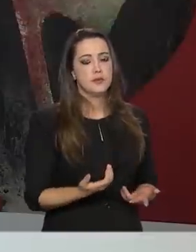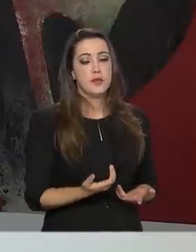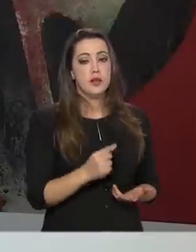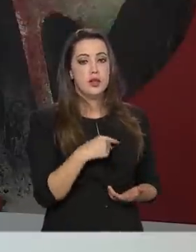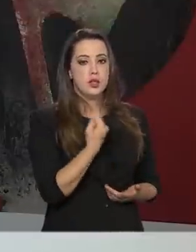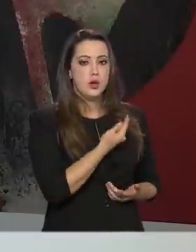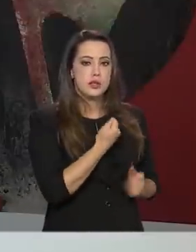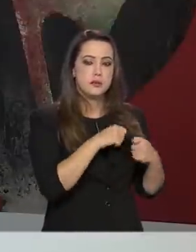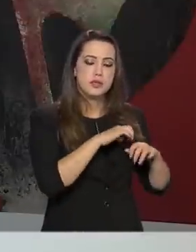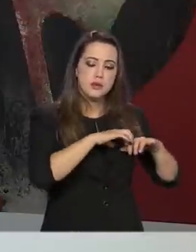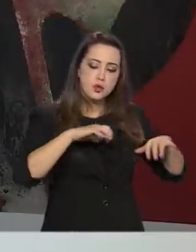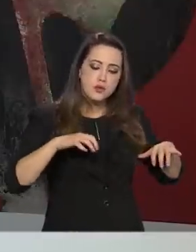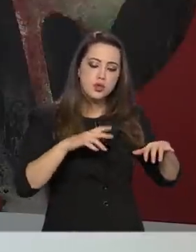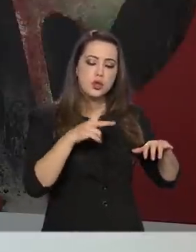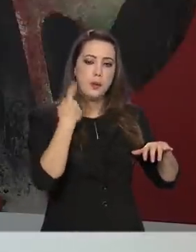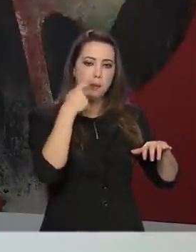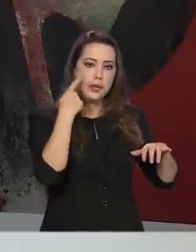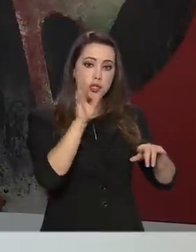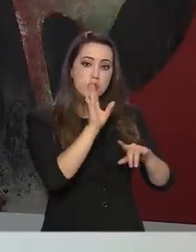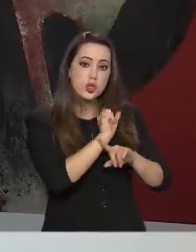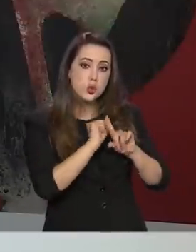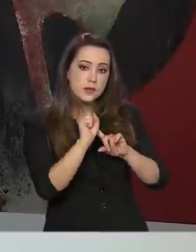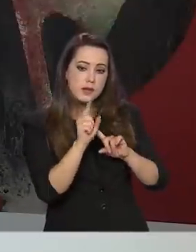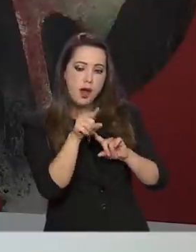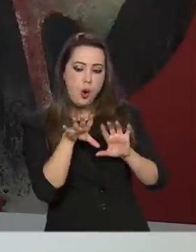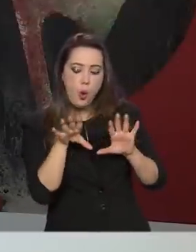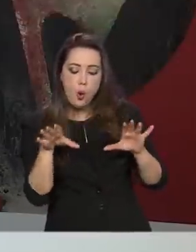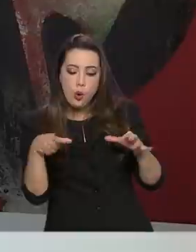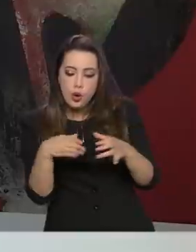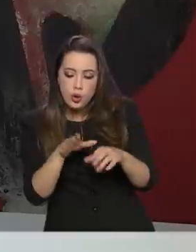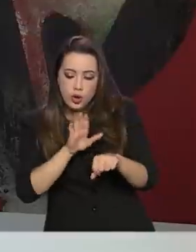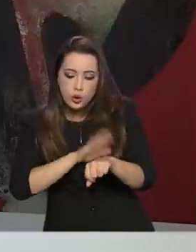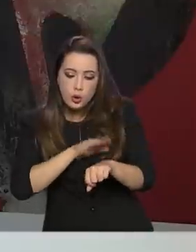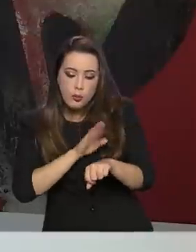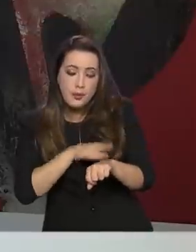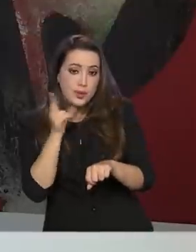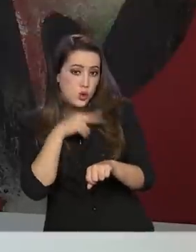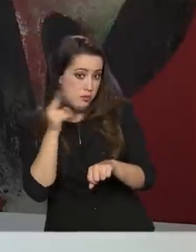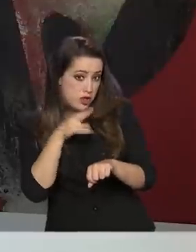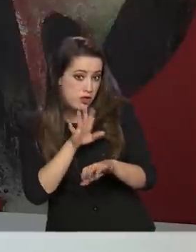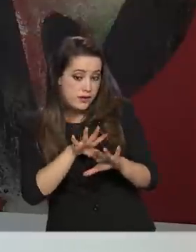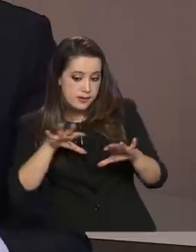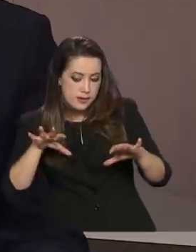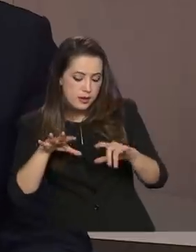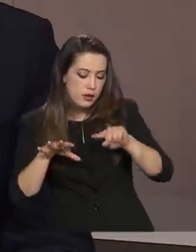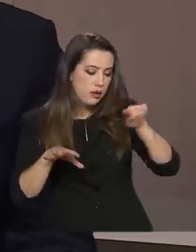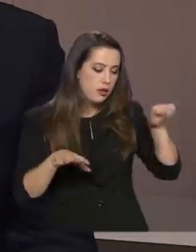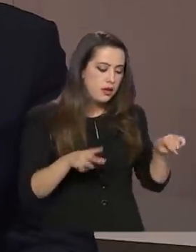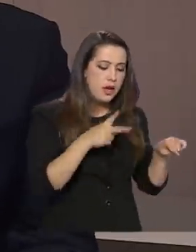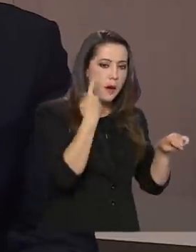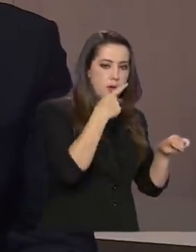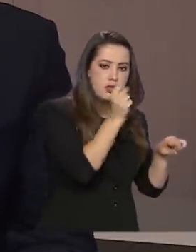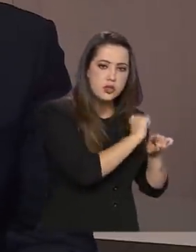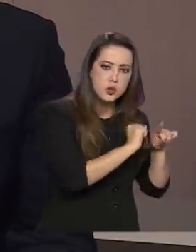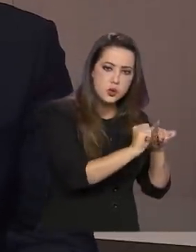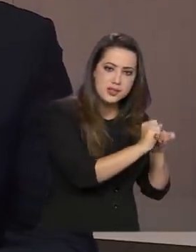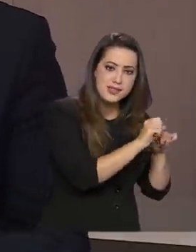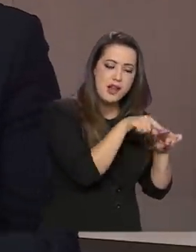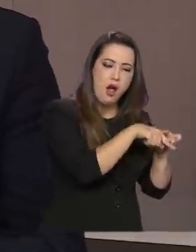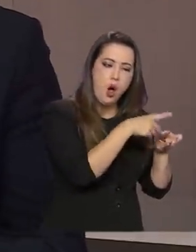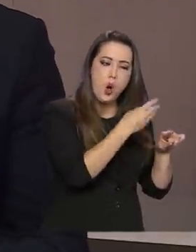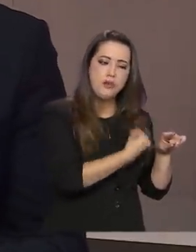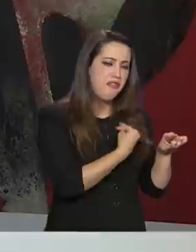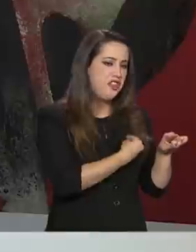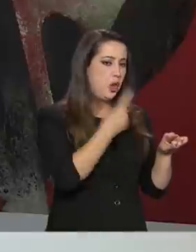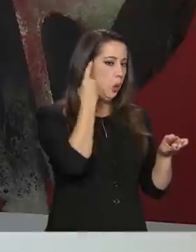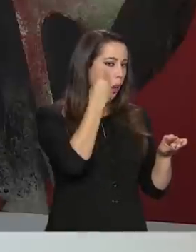social num estado de emergência e a política social do dia a dia, na normalidade. O que vai ocorrer depois... O que vem depois... depois